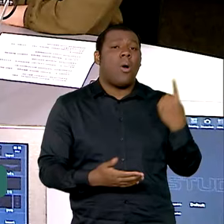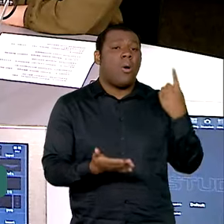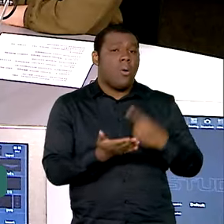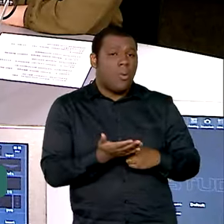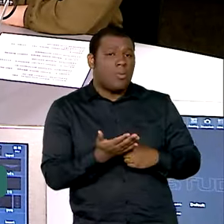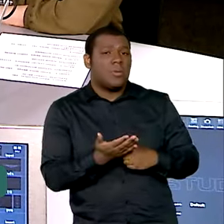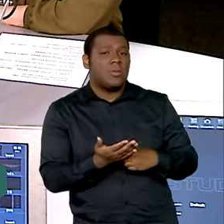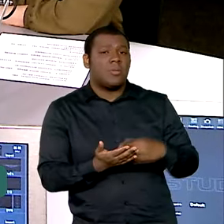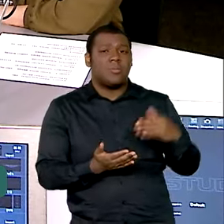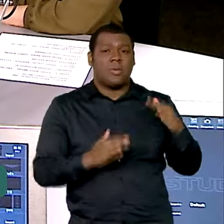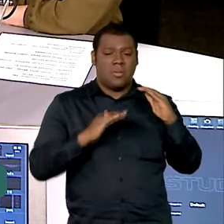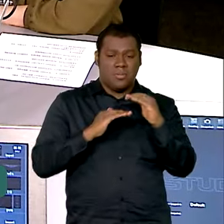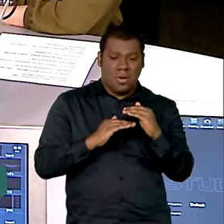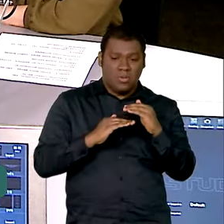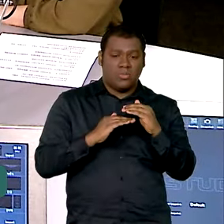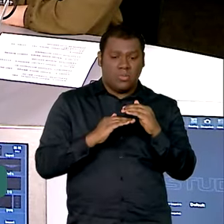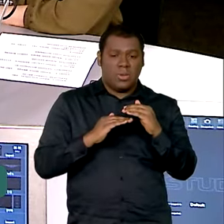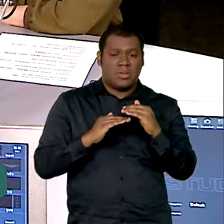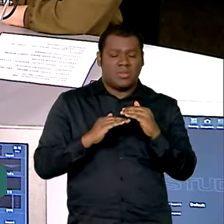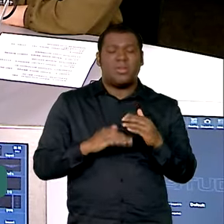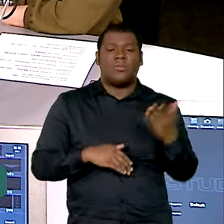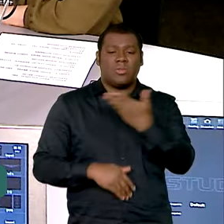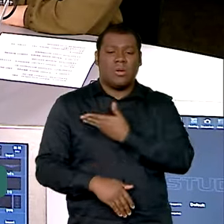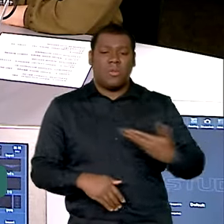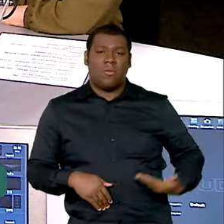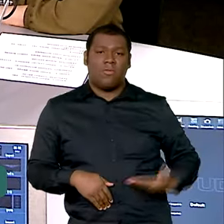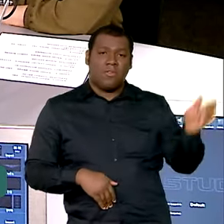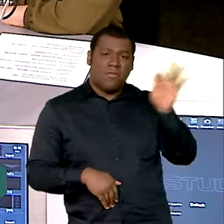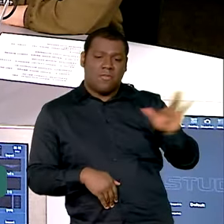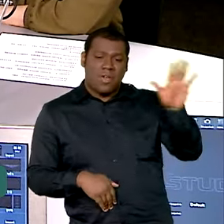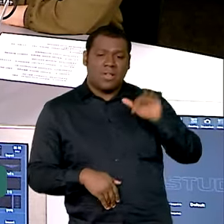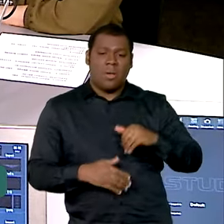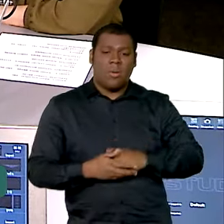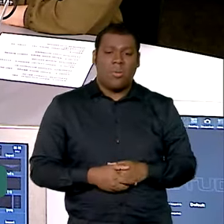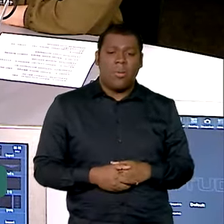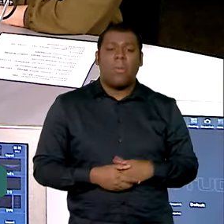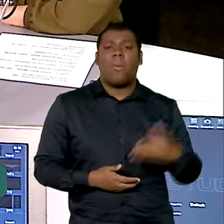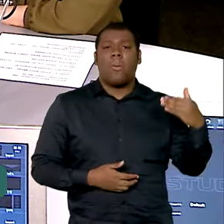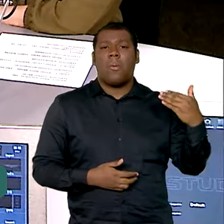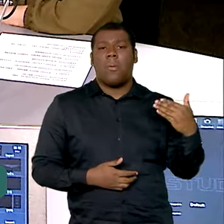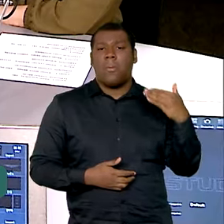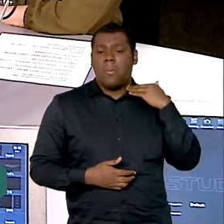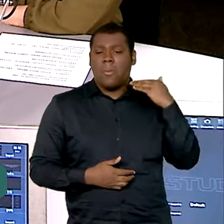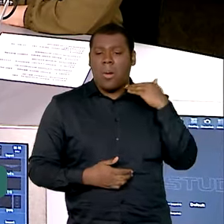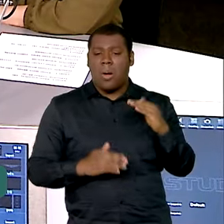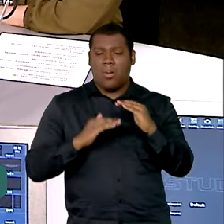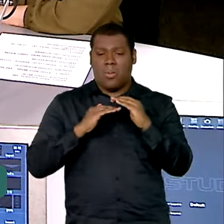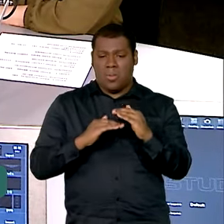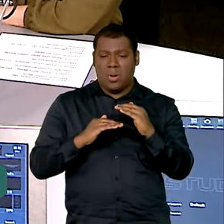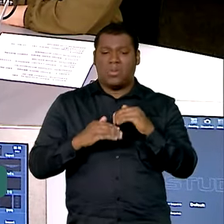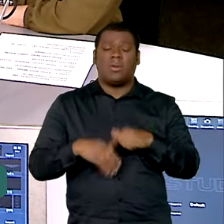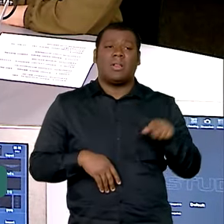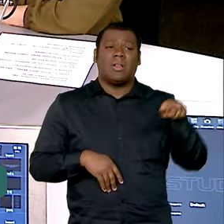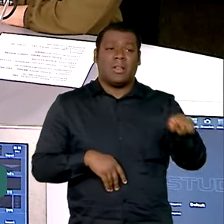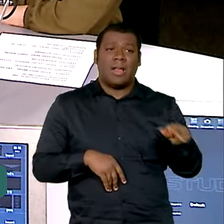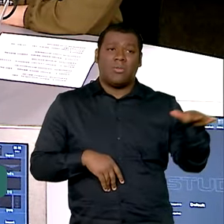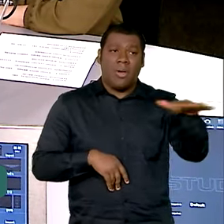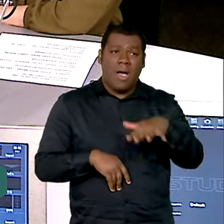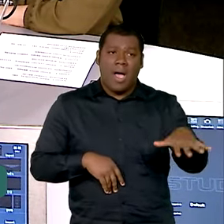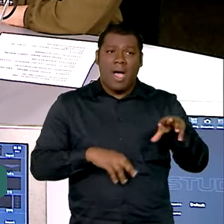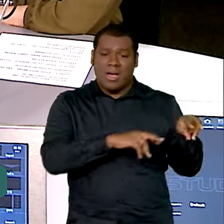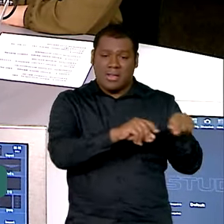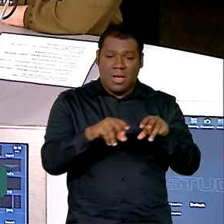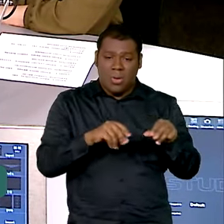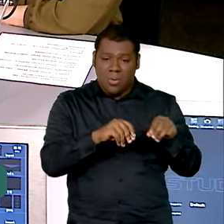o Governo Federal para que o Banco do Brasil transfira esse patrimônio para o